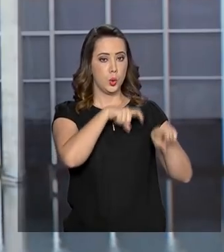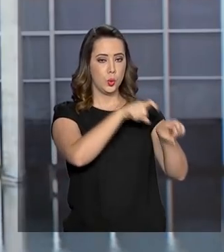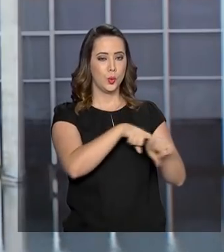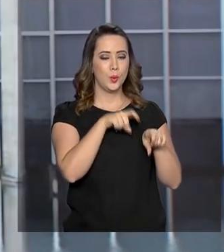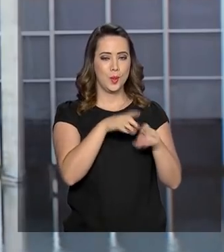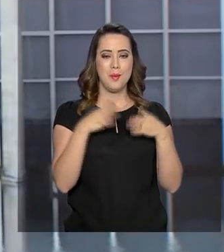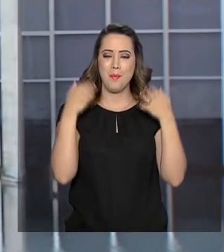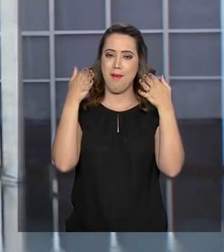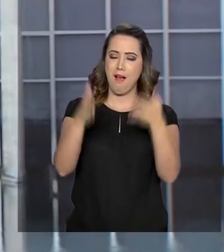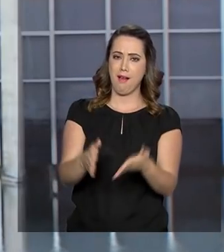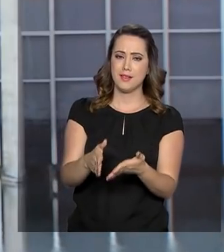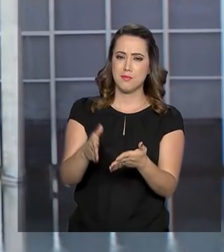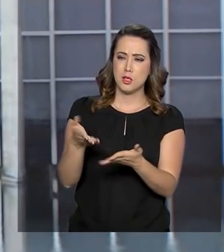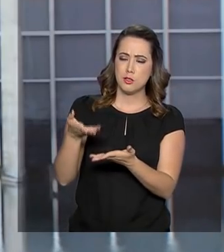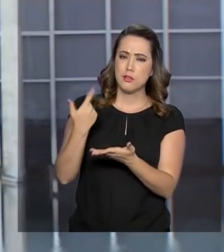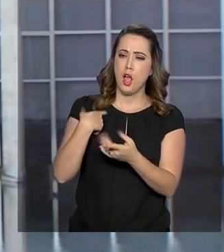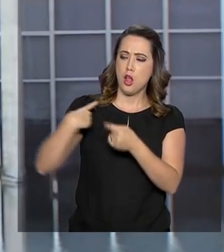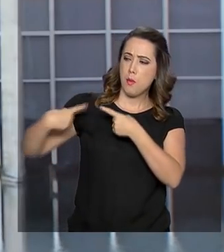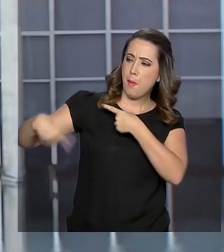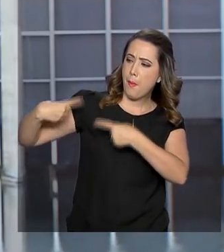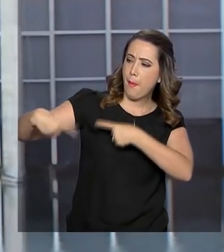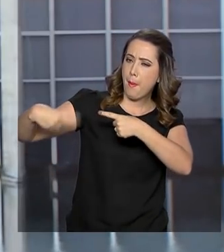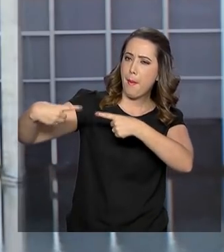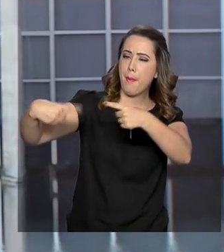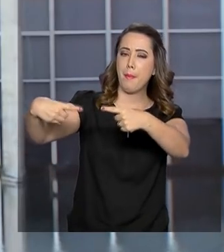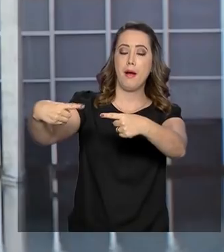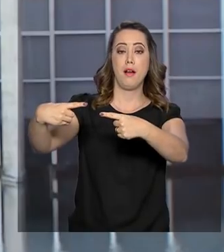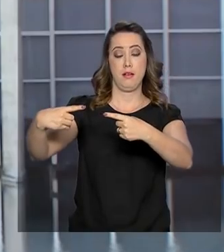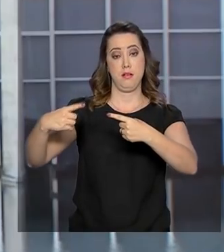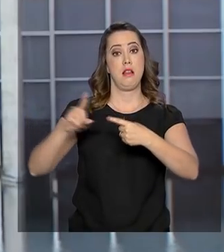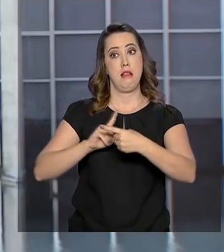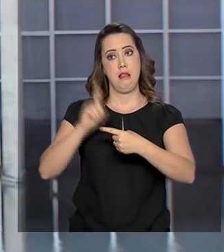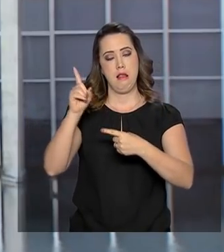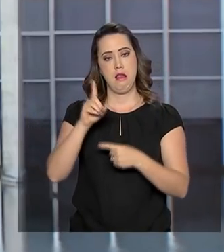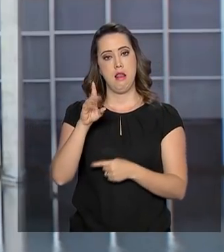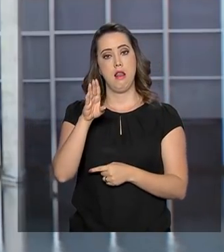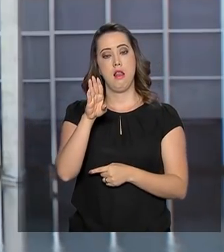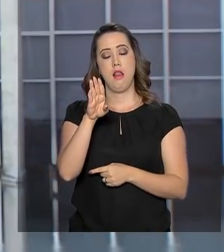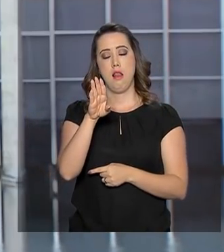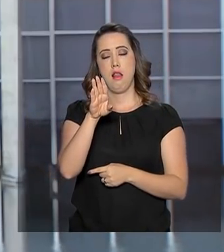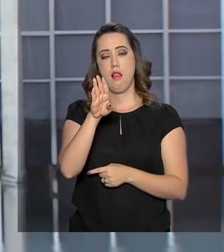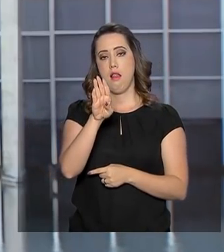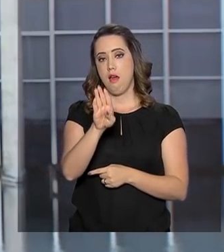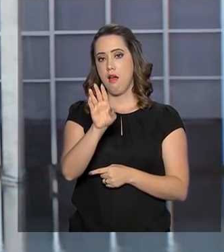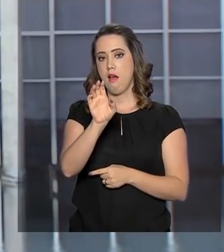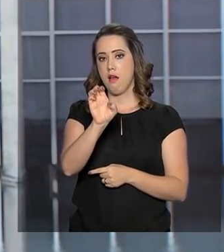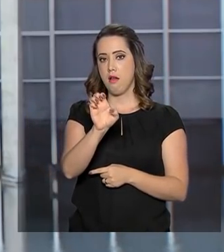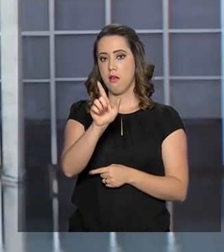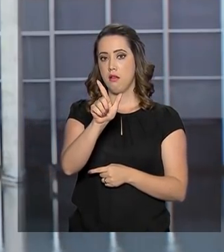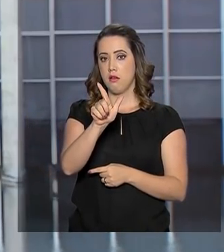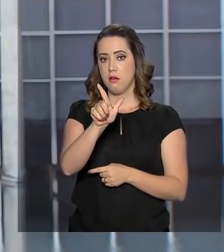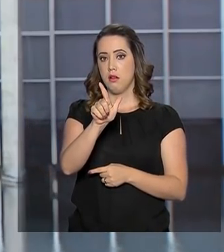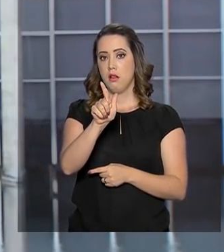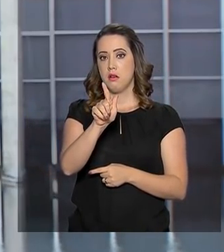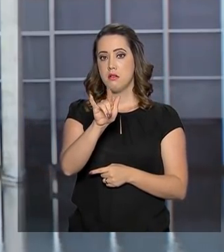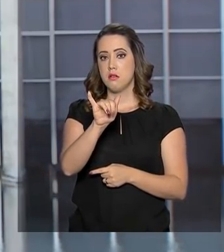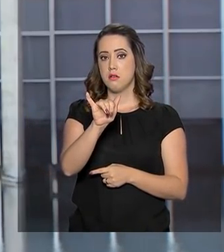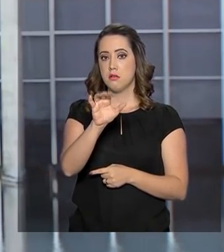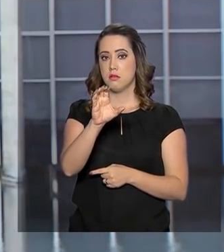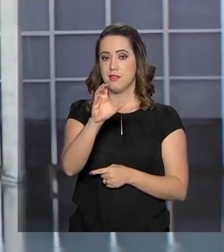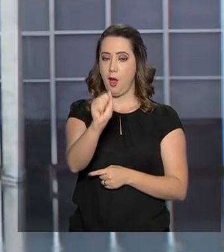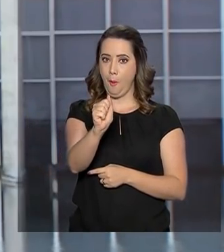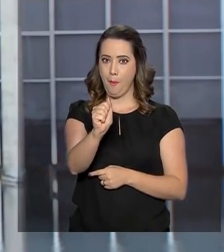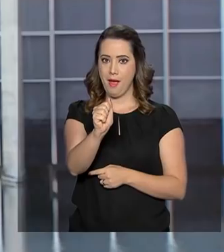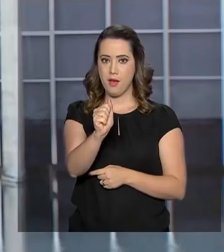participaram da última rodada de negociações em Bruxelas, na Bélgica. Lá eles concederam uma entrevista à